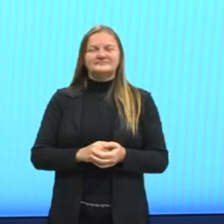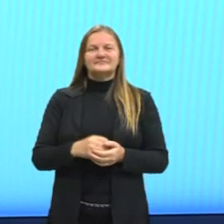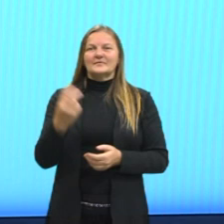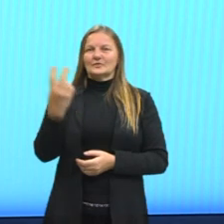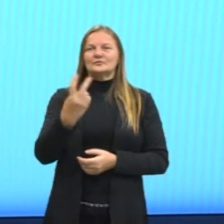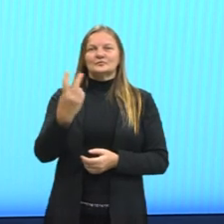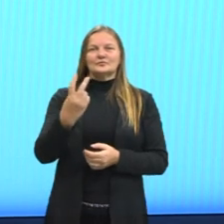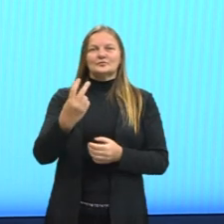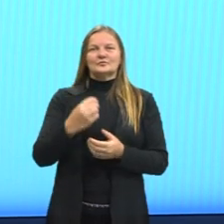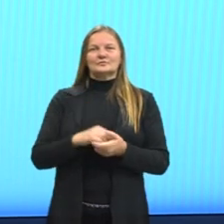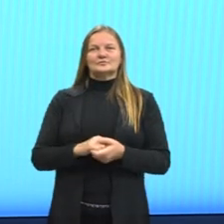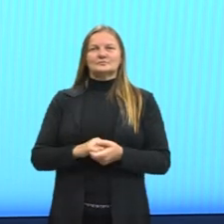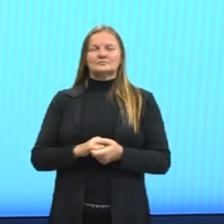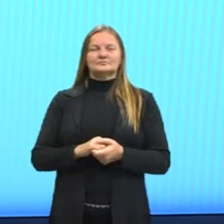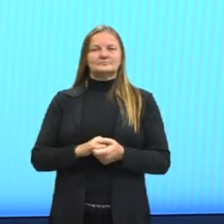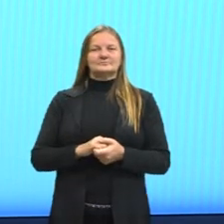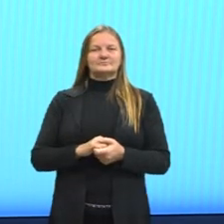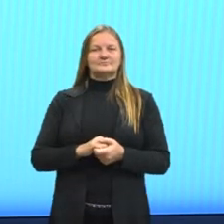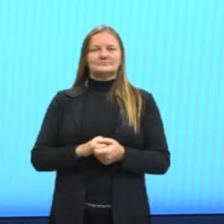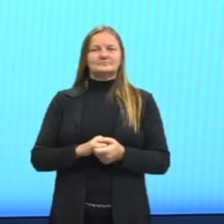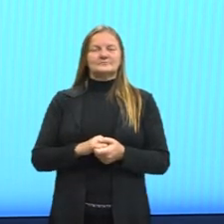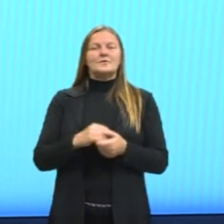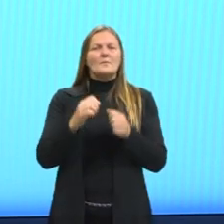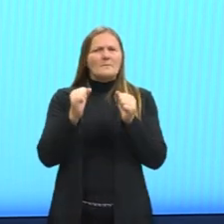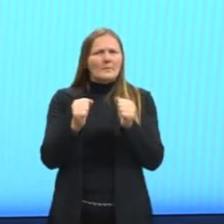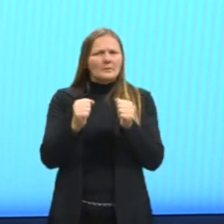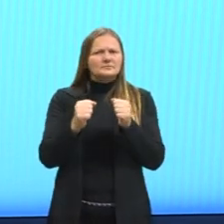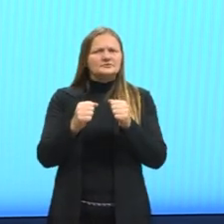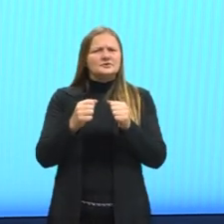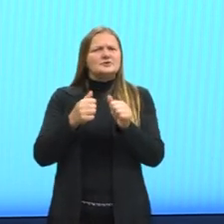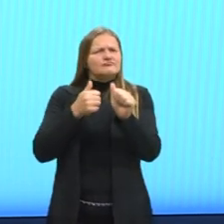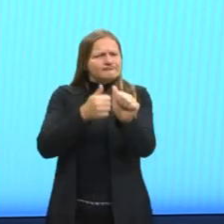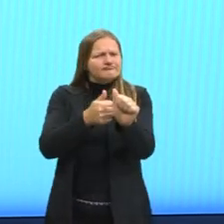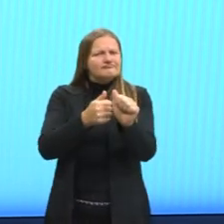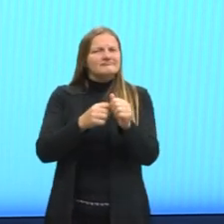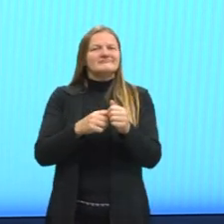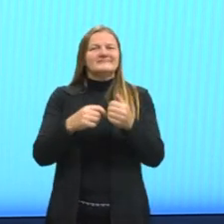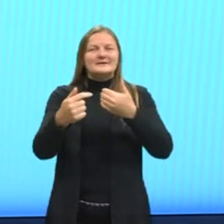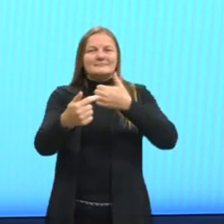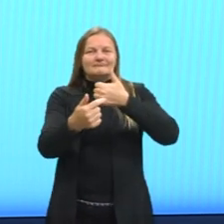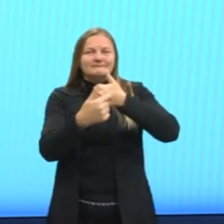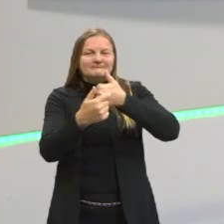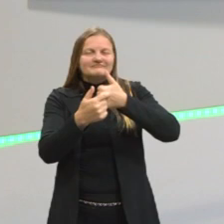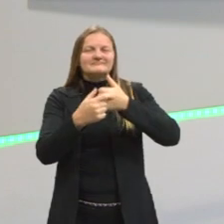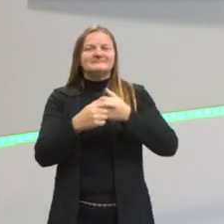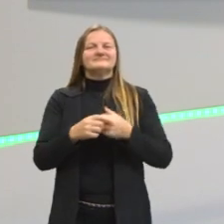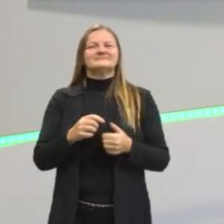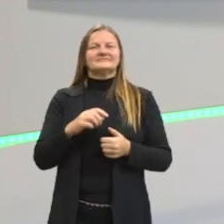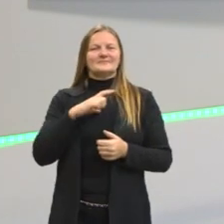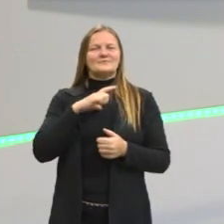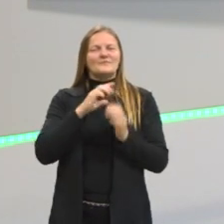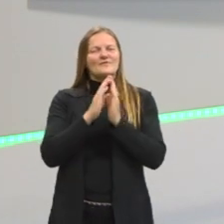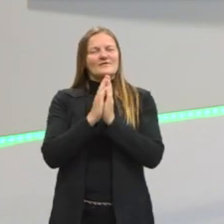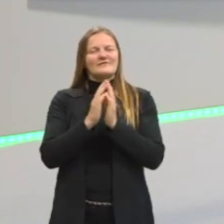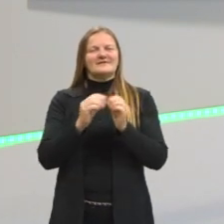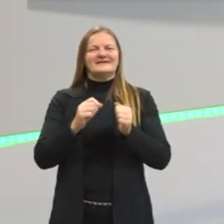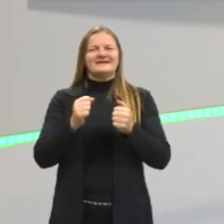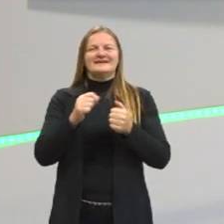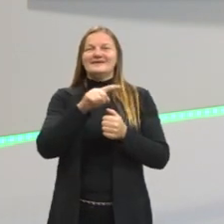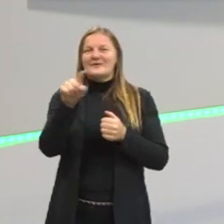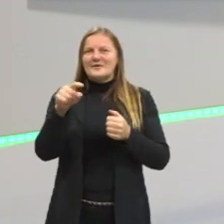dois meios e também peço que vocês me sigam lá. Marquem stories quando vocês estiverem assistindo.